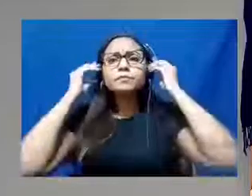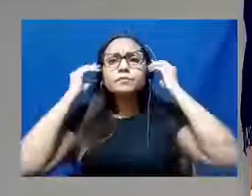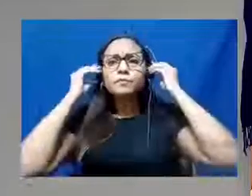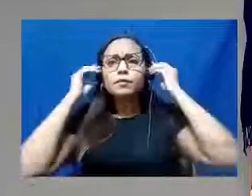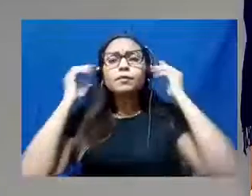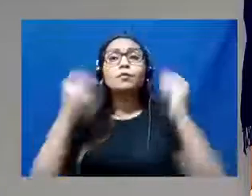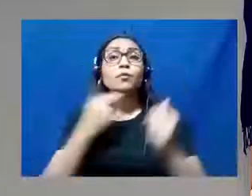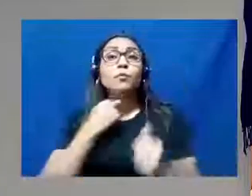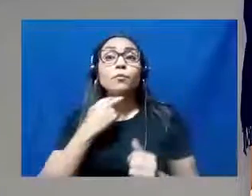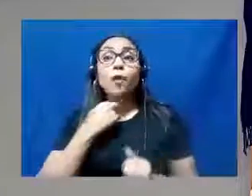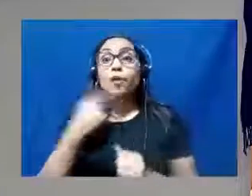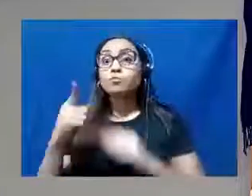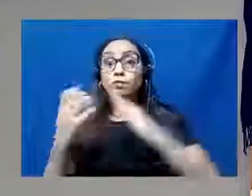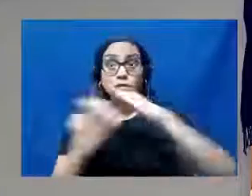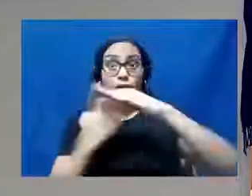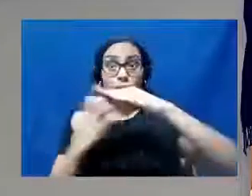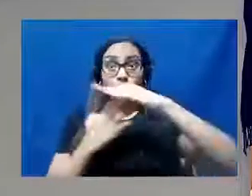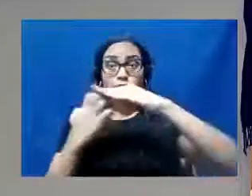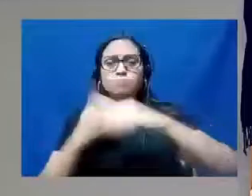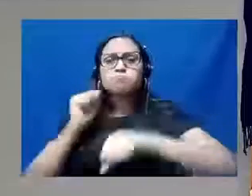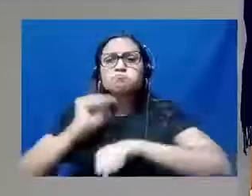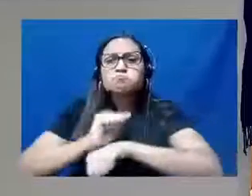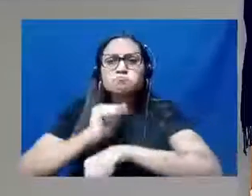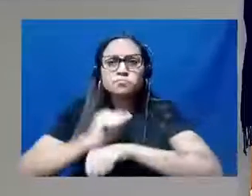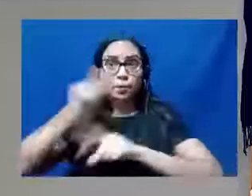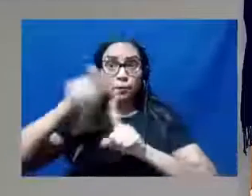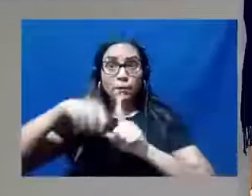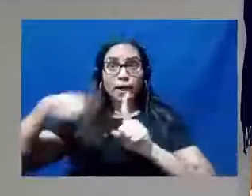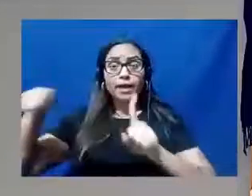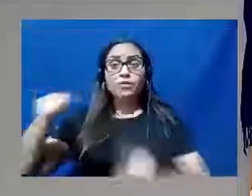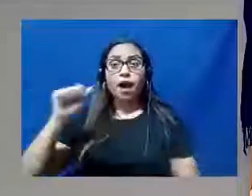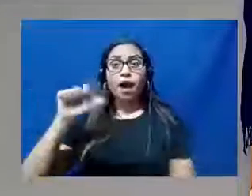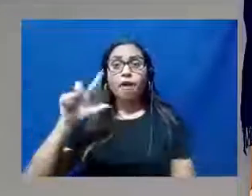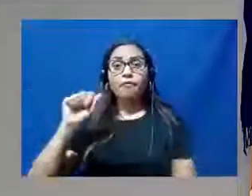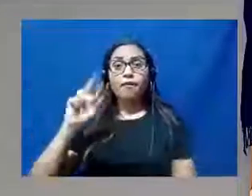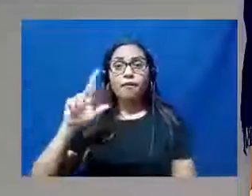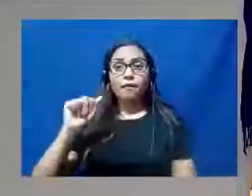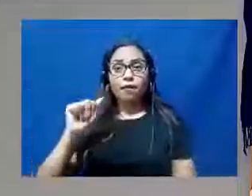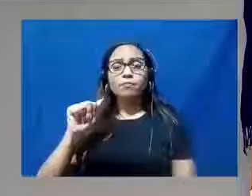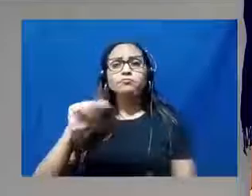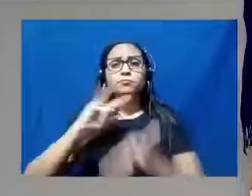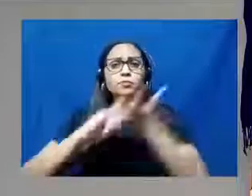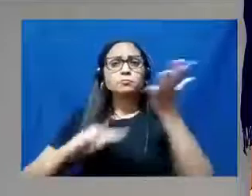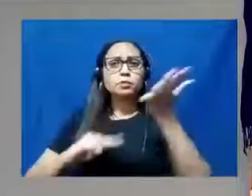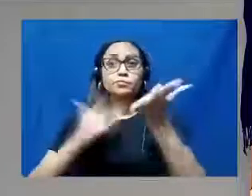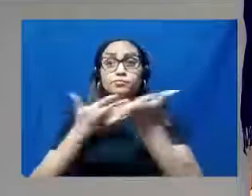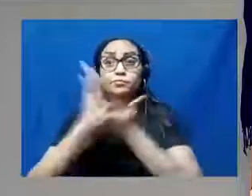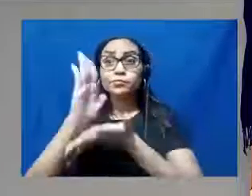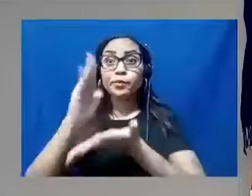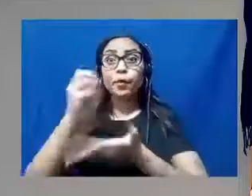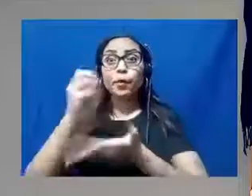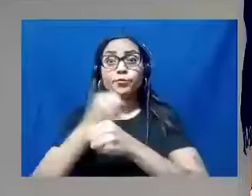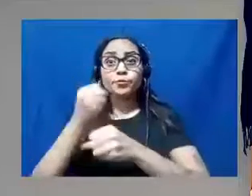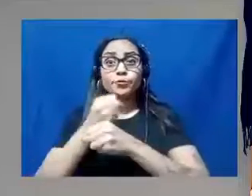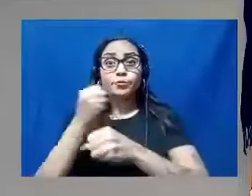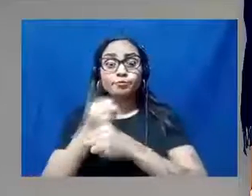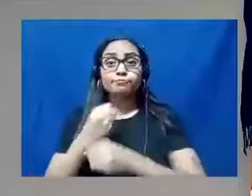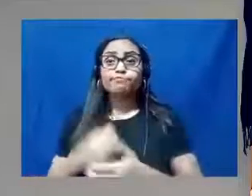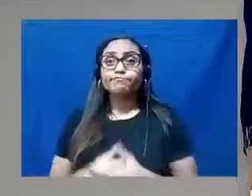empresário esperando meses para um alvará de construção, nós não podemos por um alvará de funcionamento,